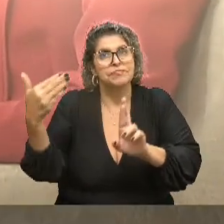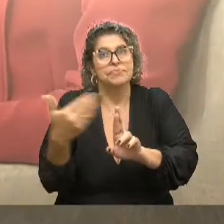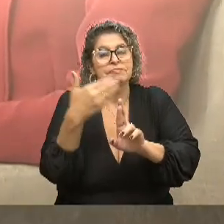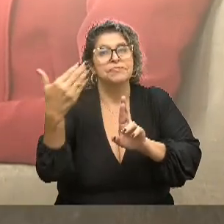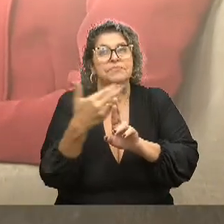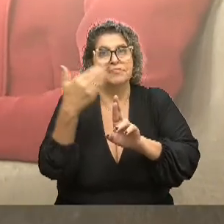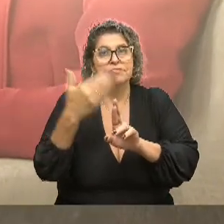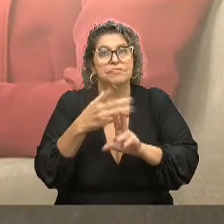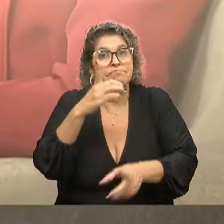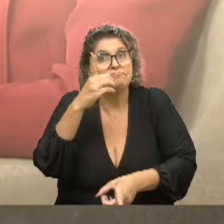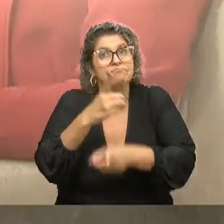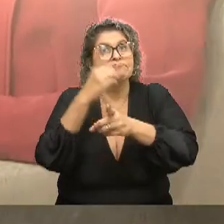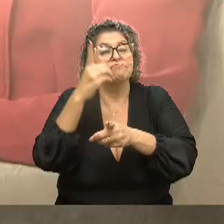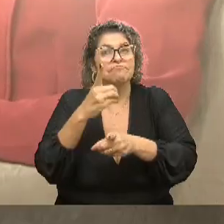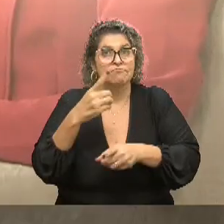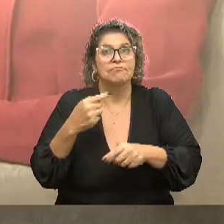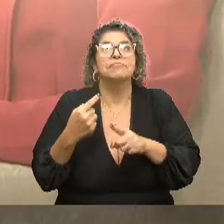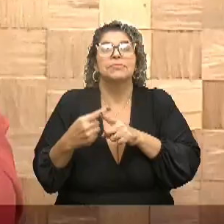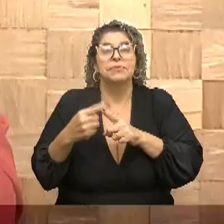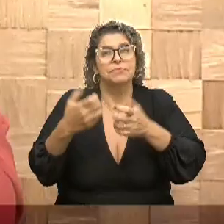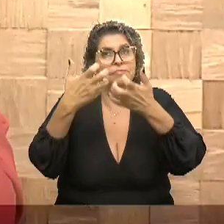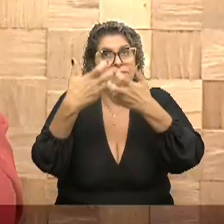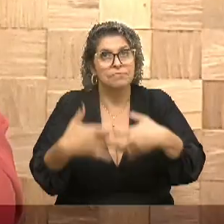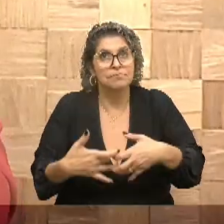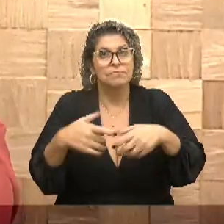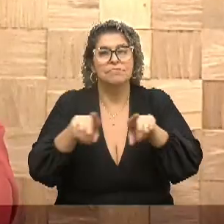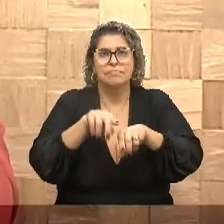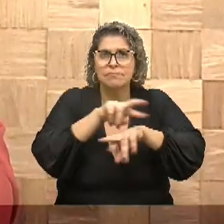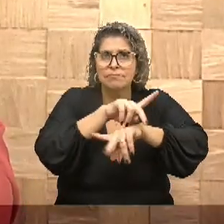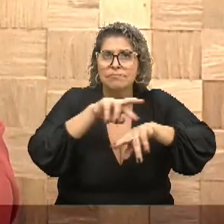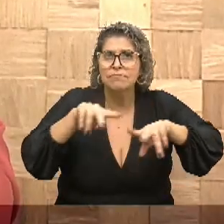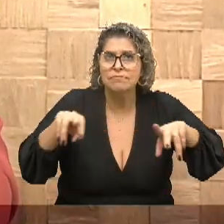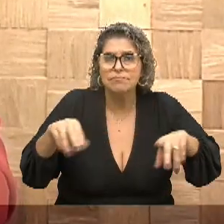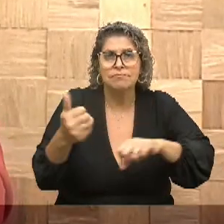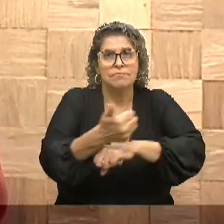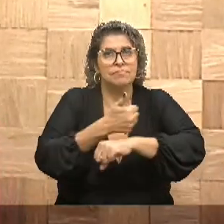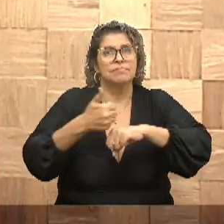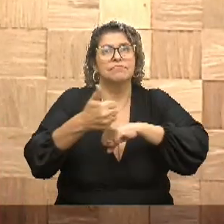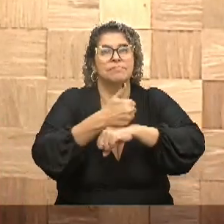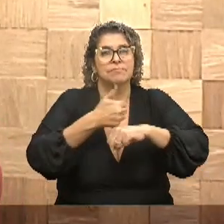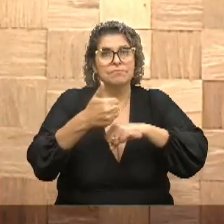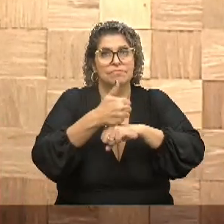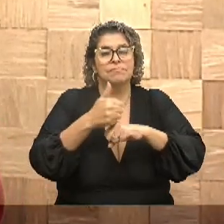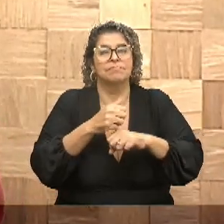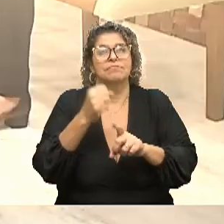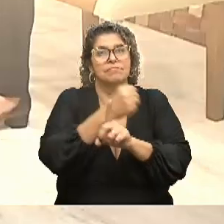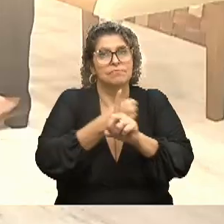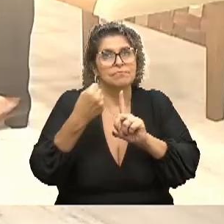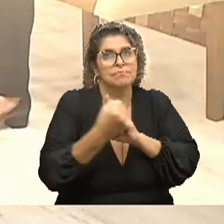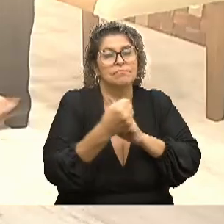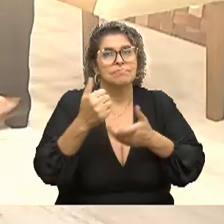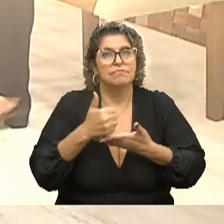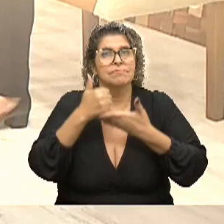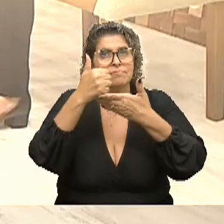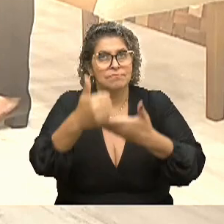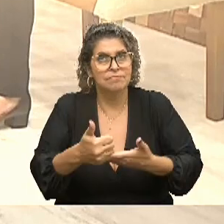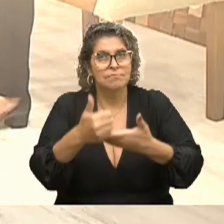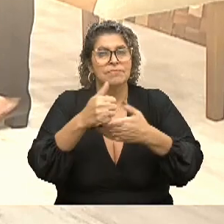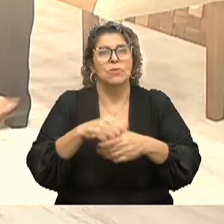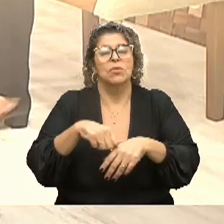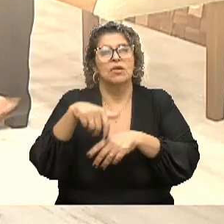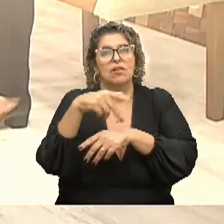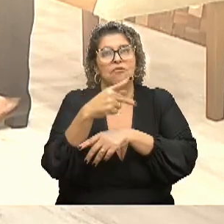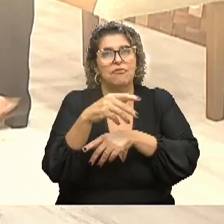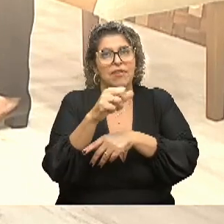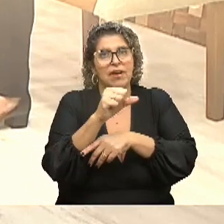diagnóstico e também funcione com vários braços, né? A gente tem o braço da assistência social, através da FASC. A